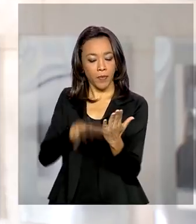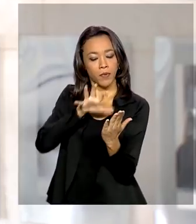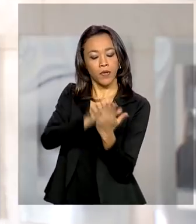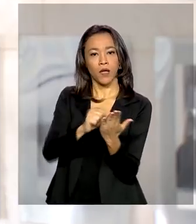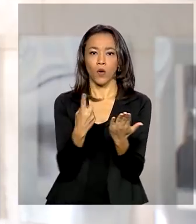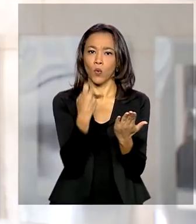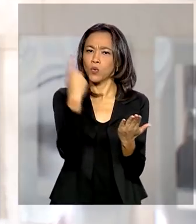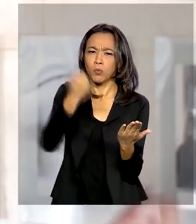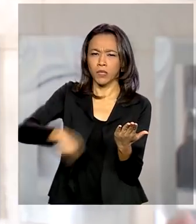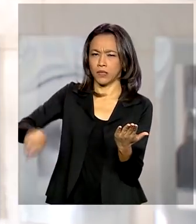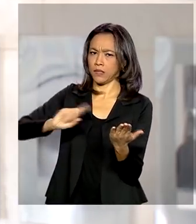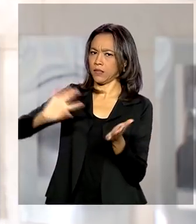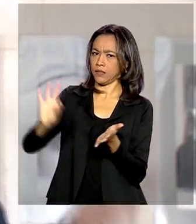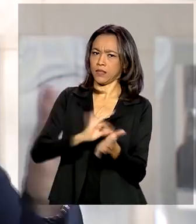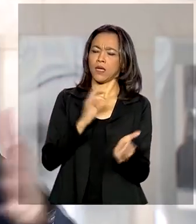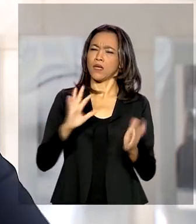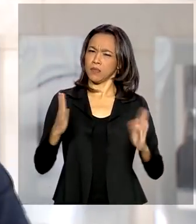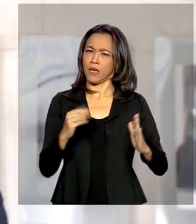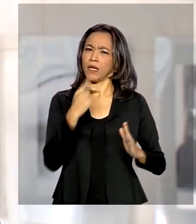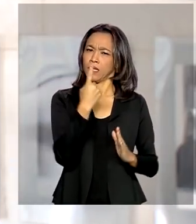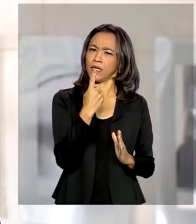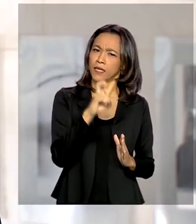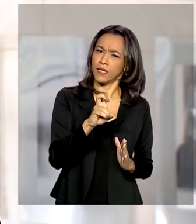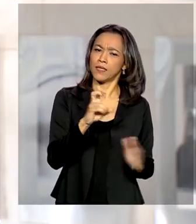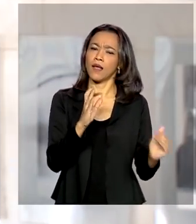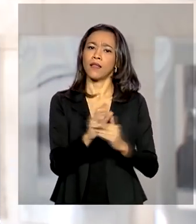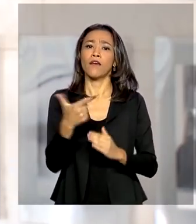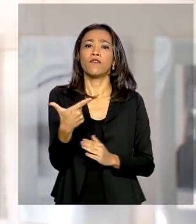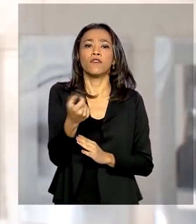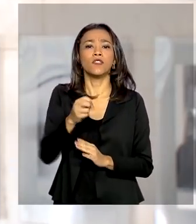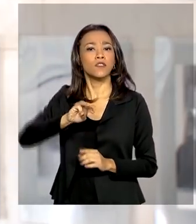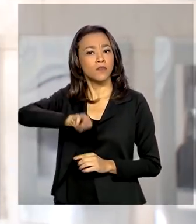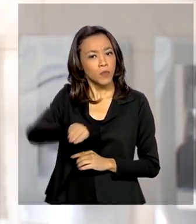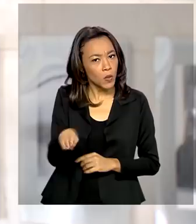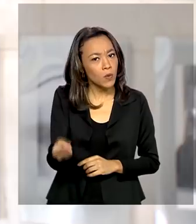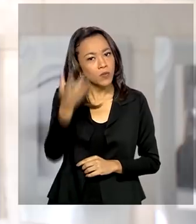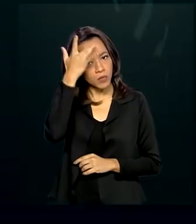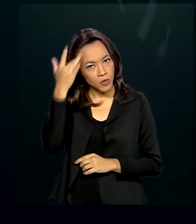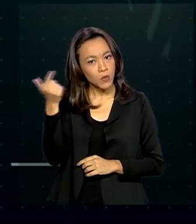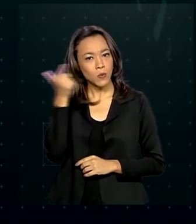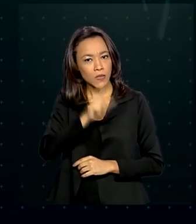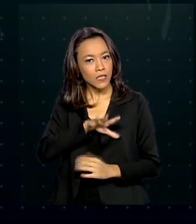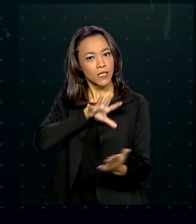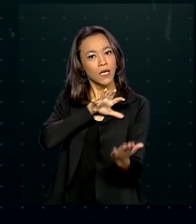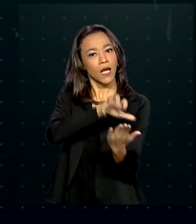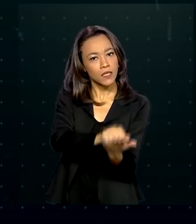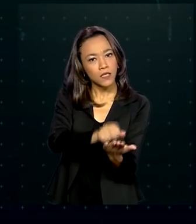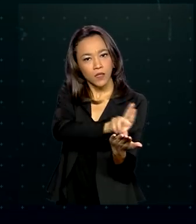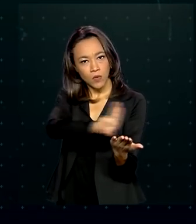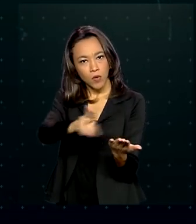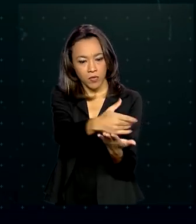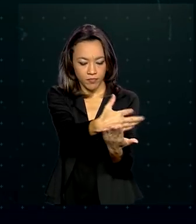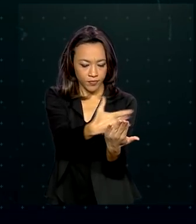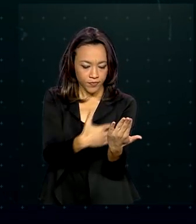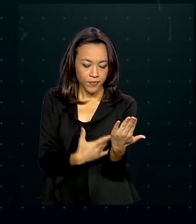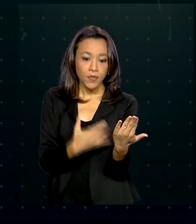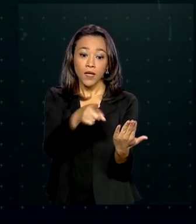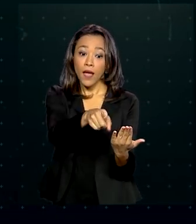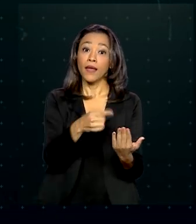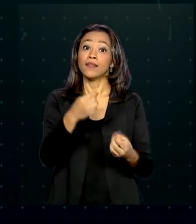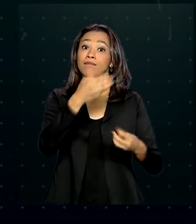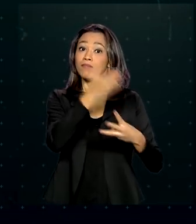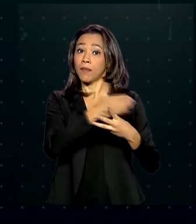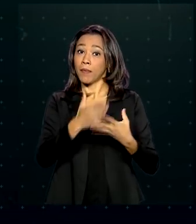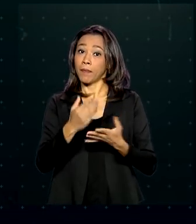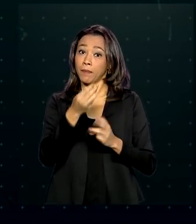a expectativa é que entre 15 milhões e 20 milhões de pessoas façam o cadastro. O auxílio é de três parcelas de